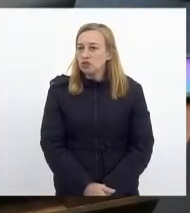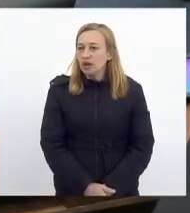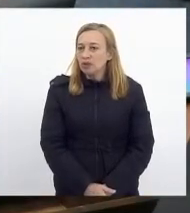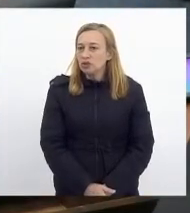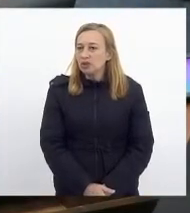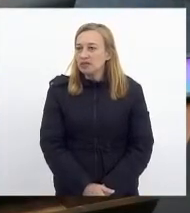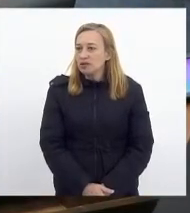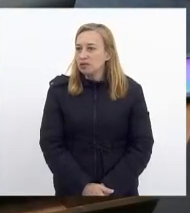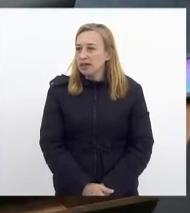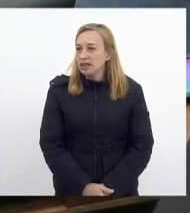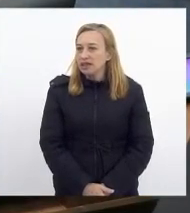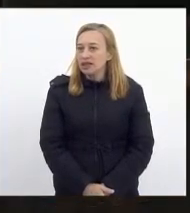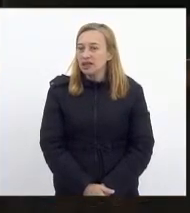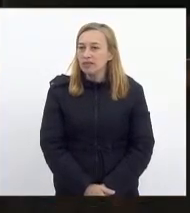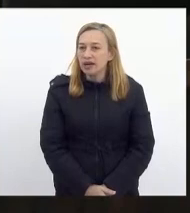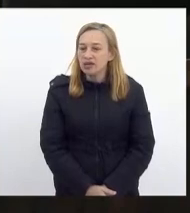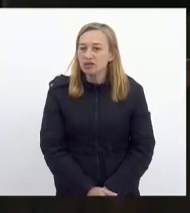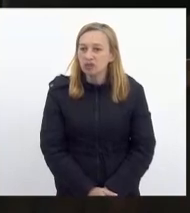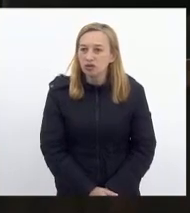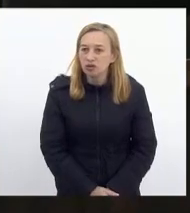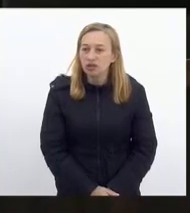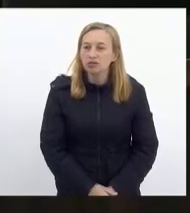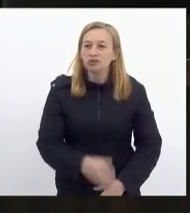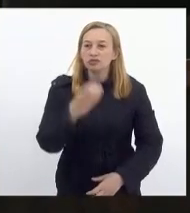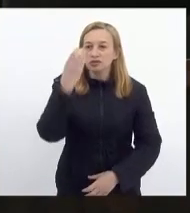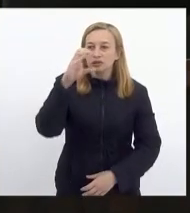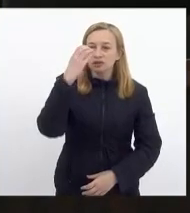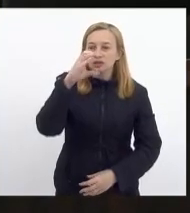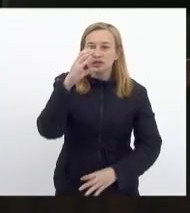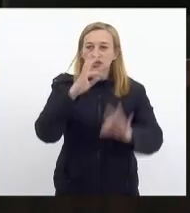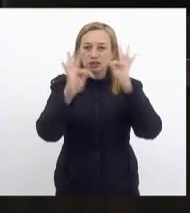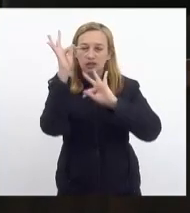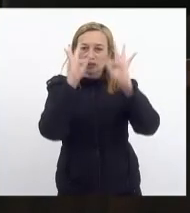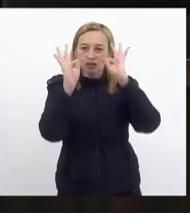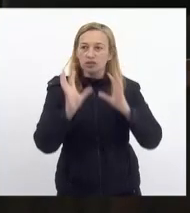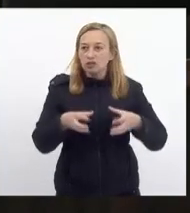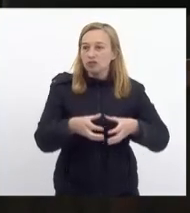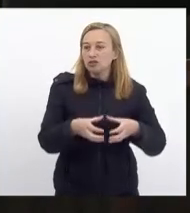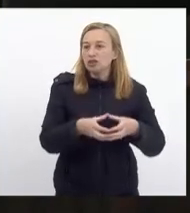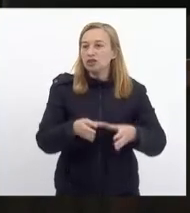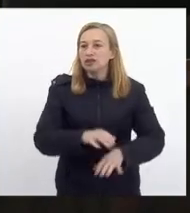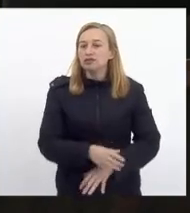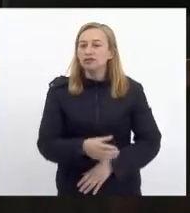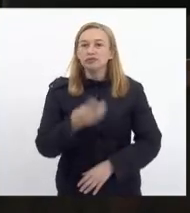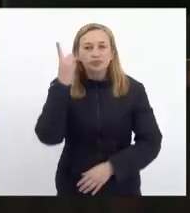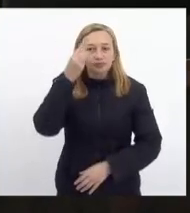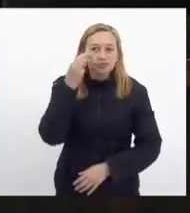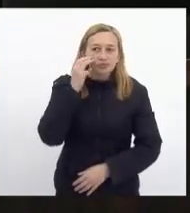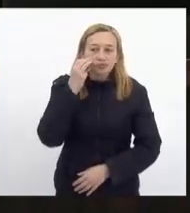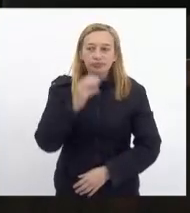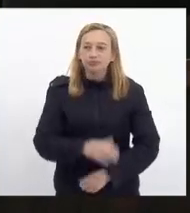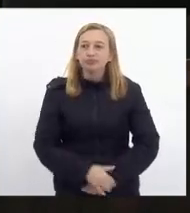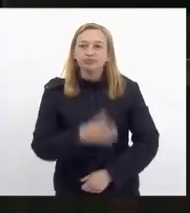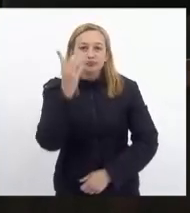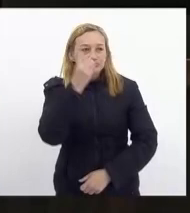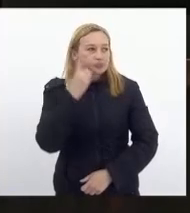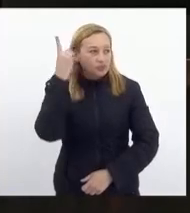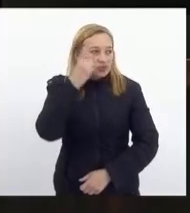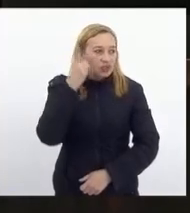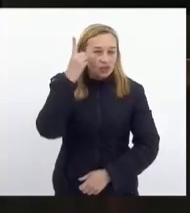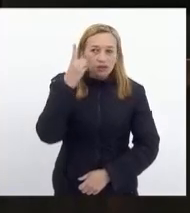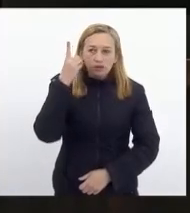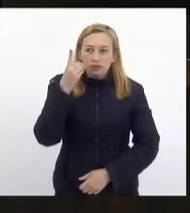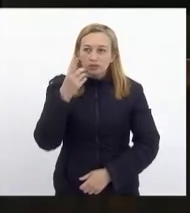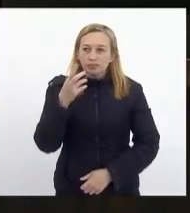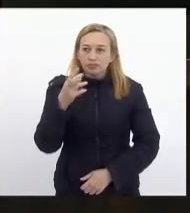Para emitir parecer pela Comissão de Ciências e Tecnologia, deputado Valdeque Carneiro. Deputado Rubens Bontempo.